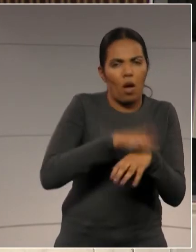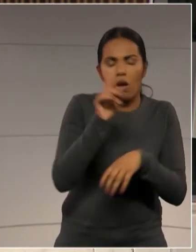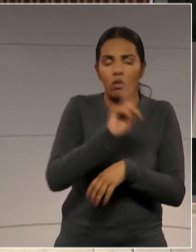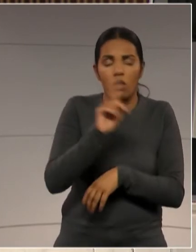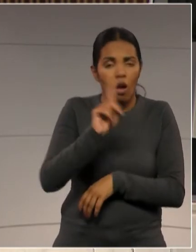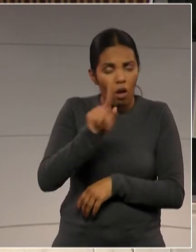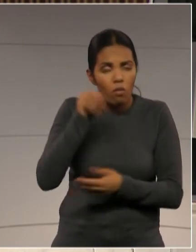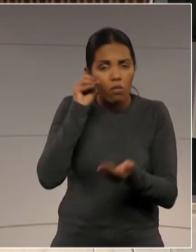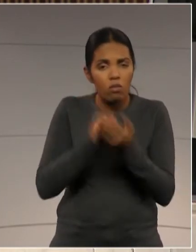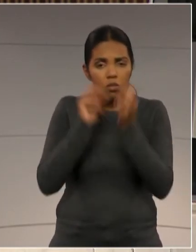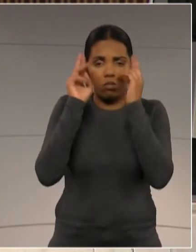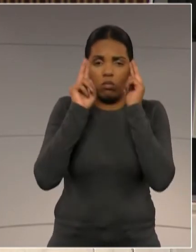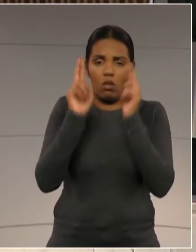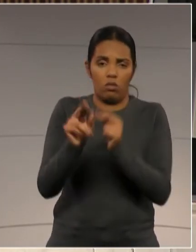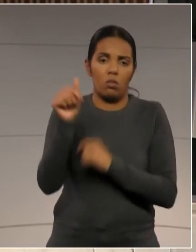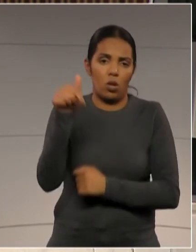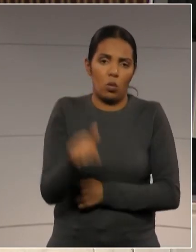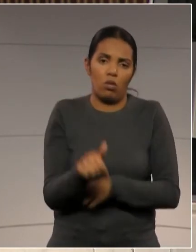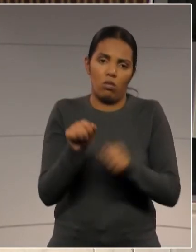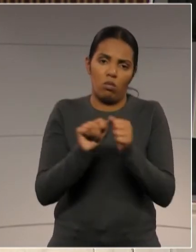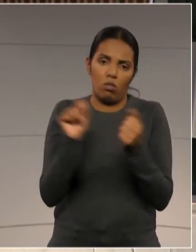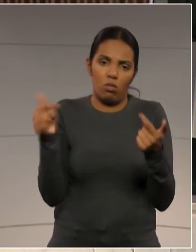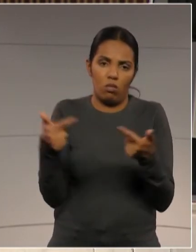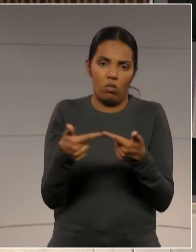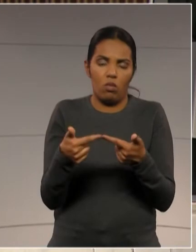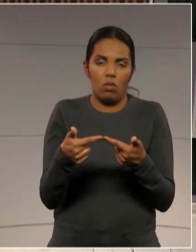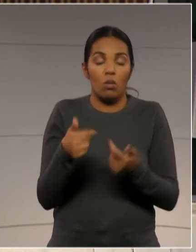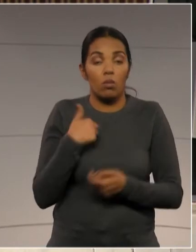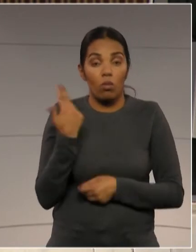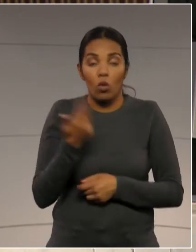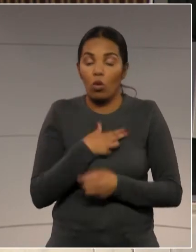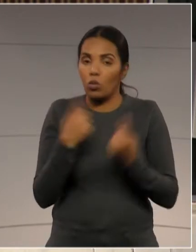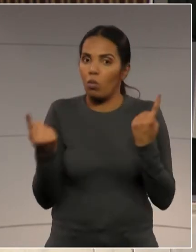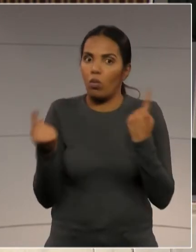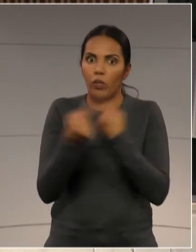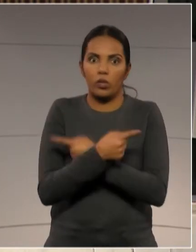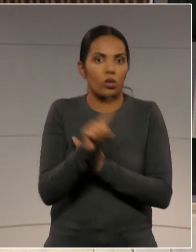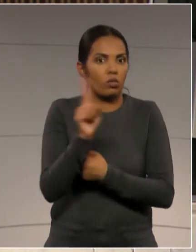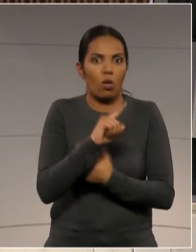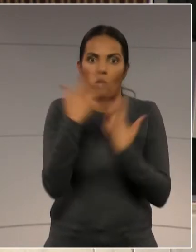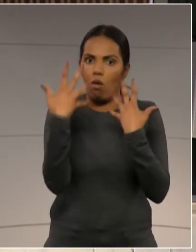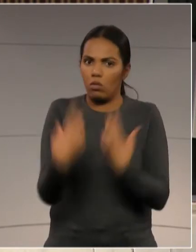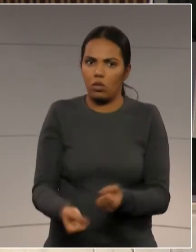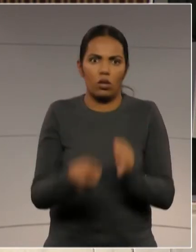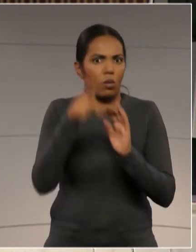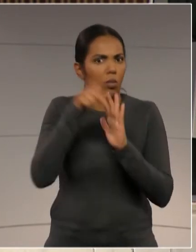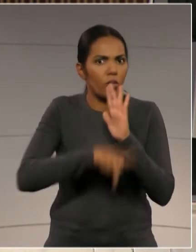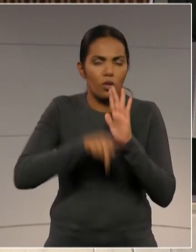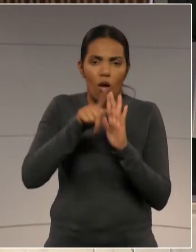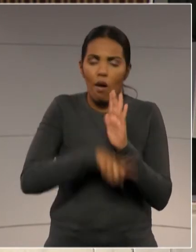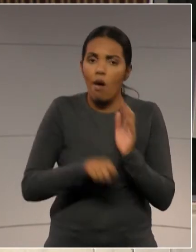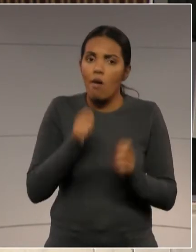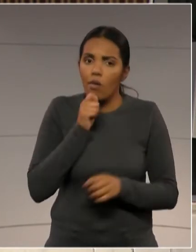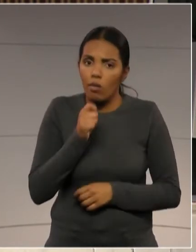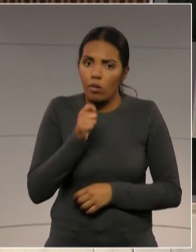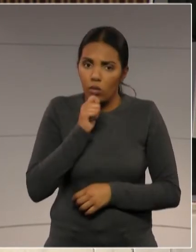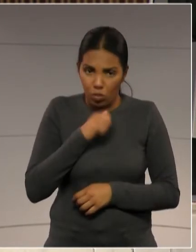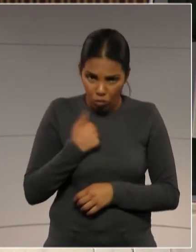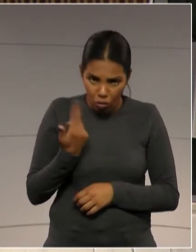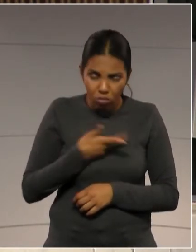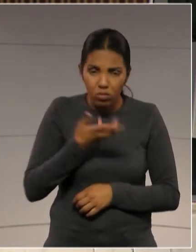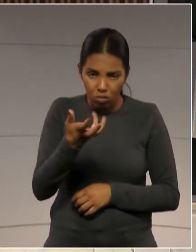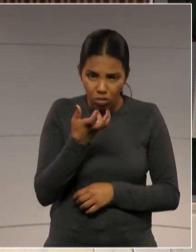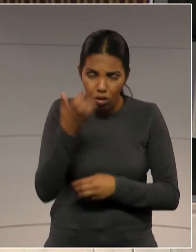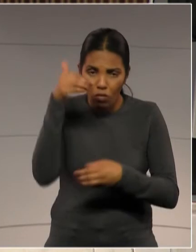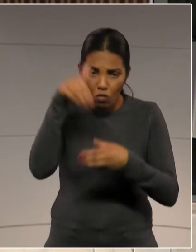É um desrespeito com essa casa. Nós, da oposição, não vamos votar favorável a esse projeto, ainda que nós quisessemos votar